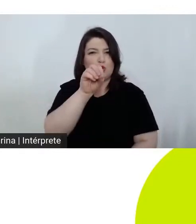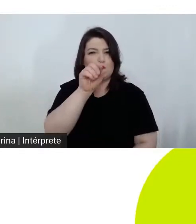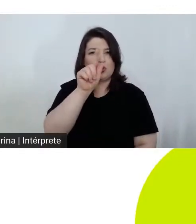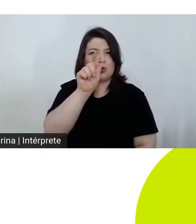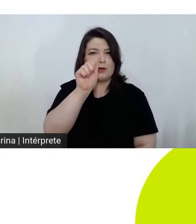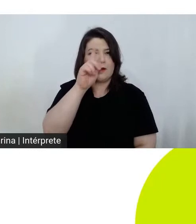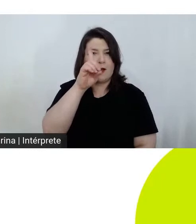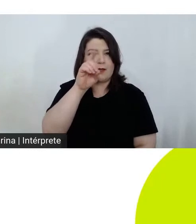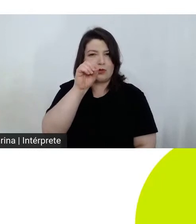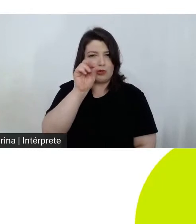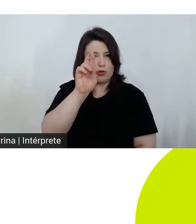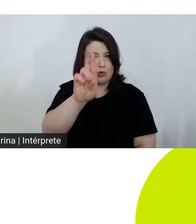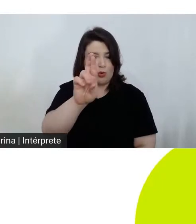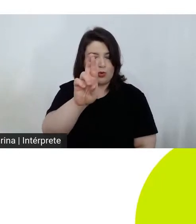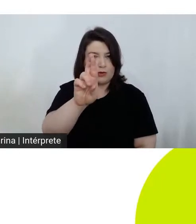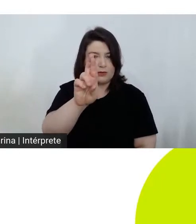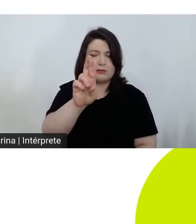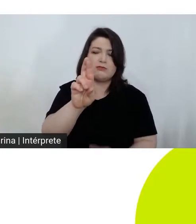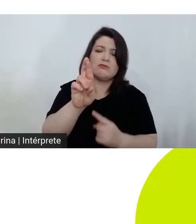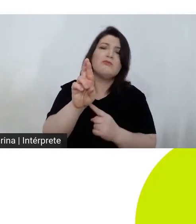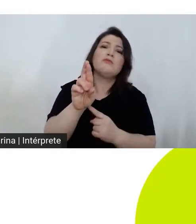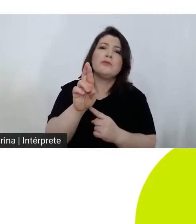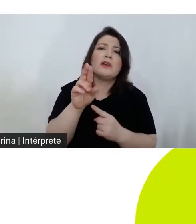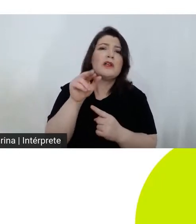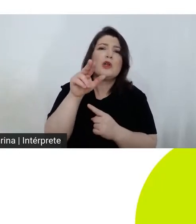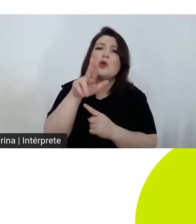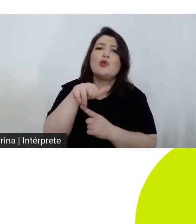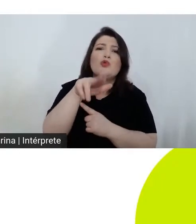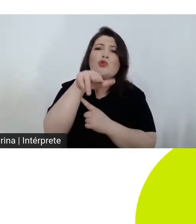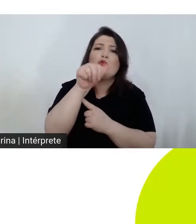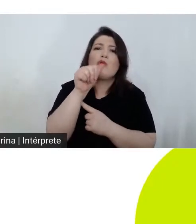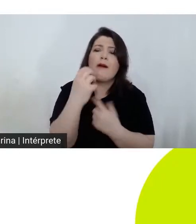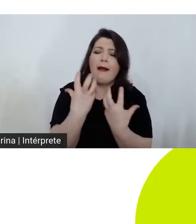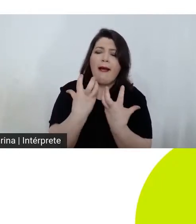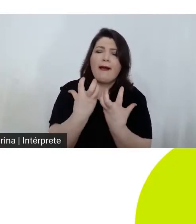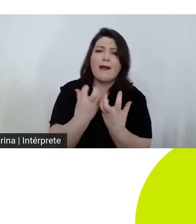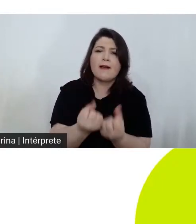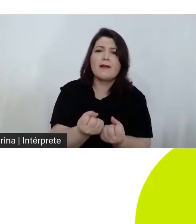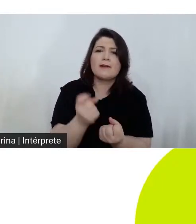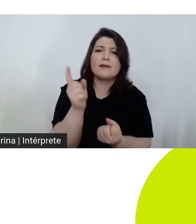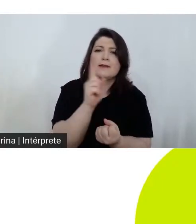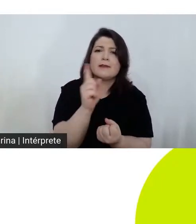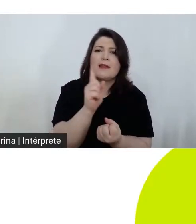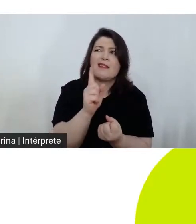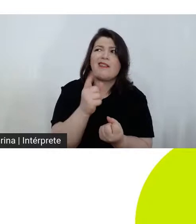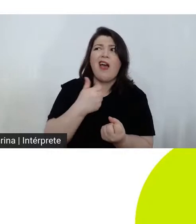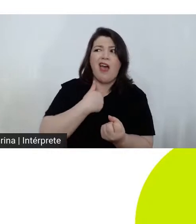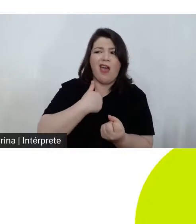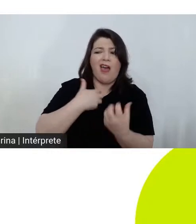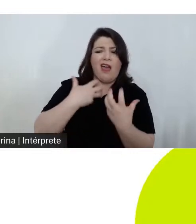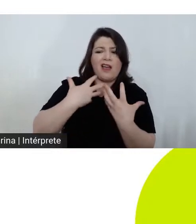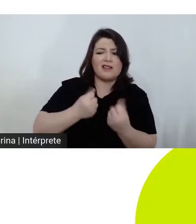que ele nunca aceita a possibilidade de que pode perder